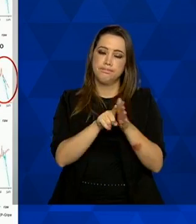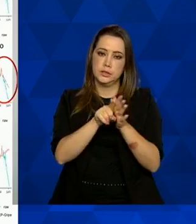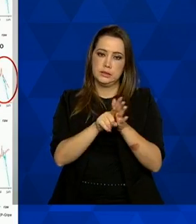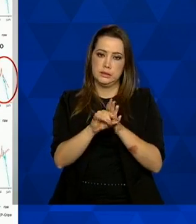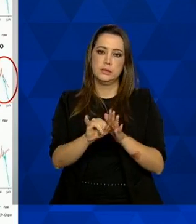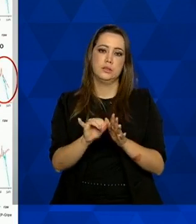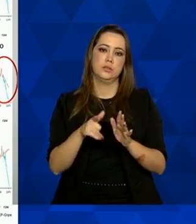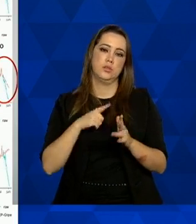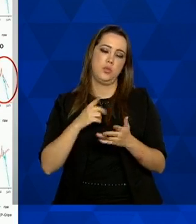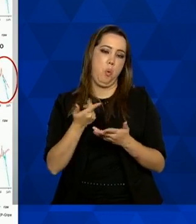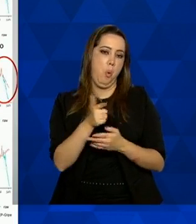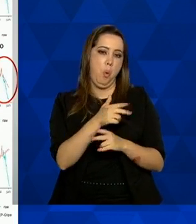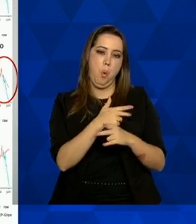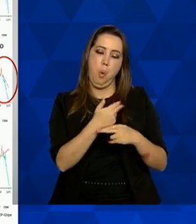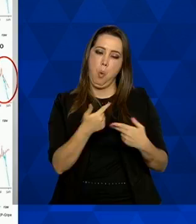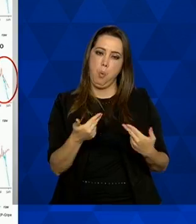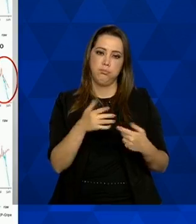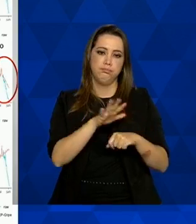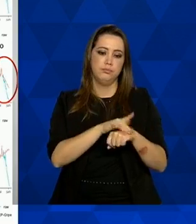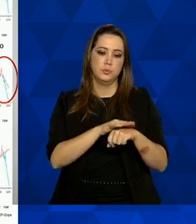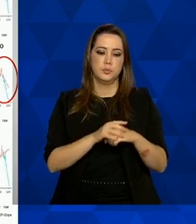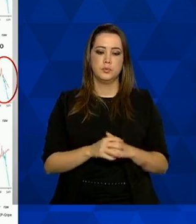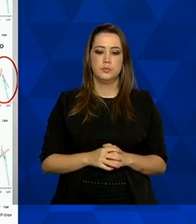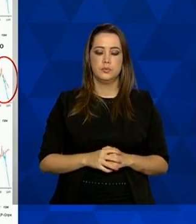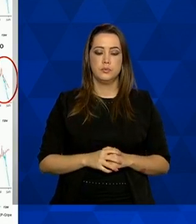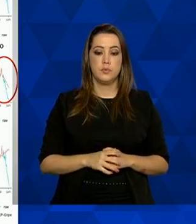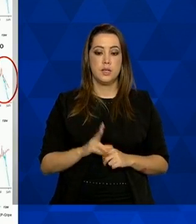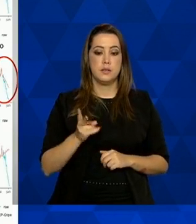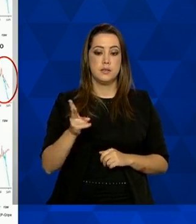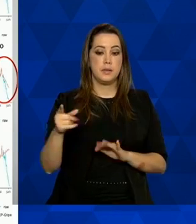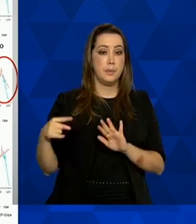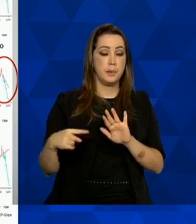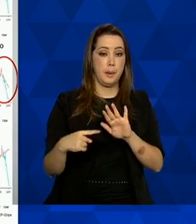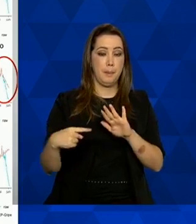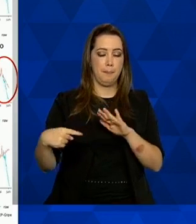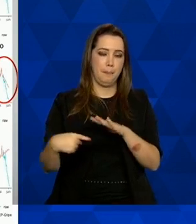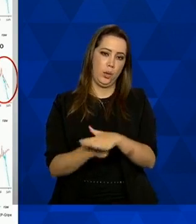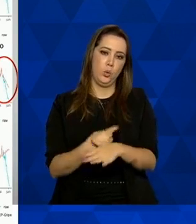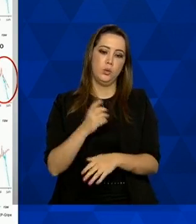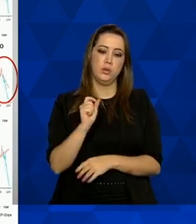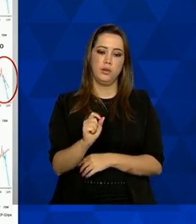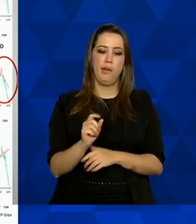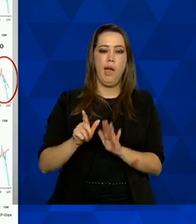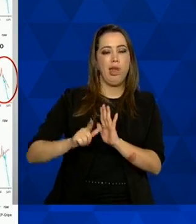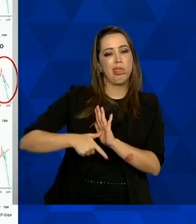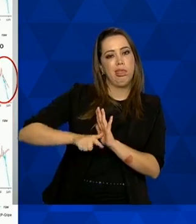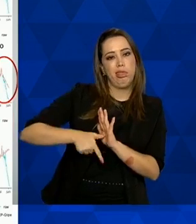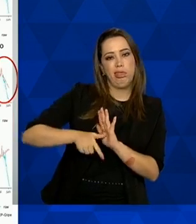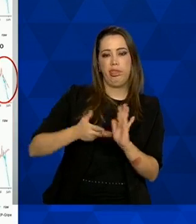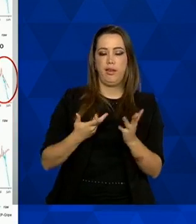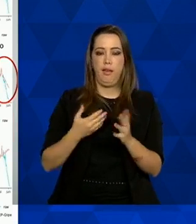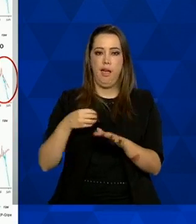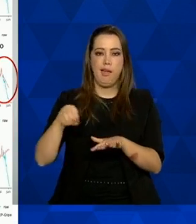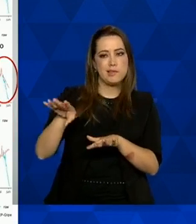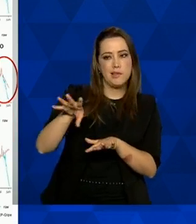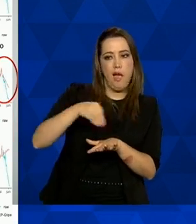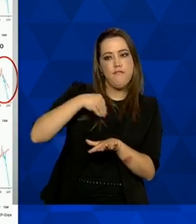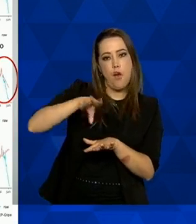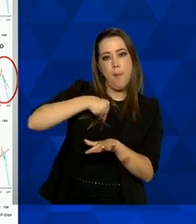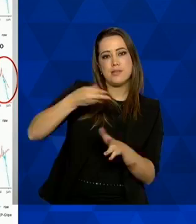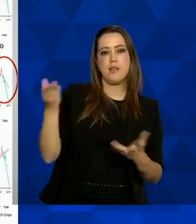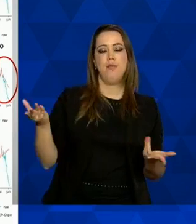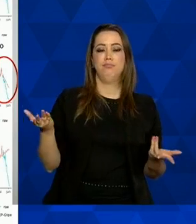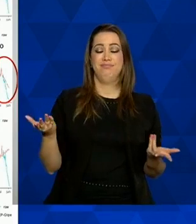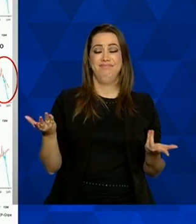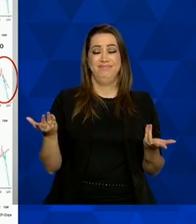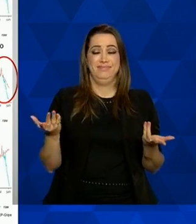uma coisa que sempre nos questionam é existe um atraso na informação existe uma demora para